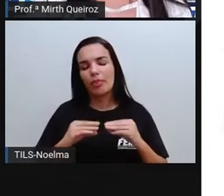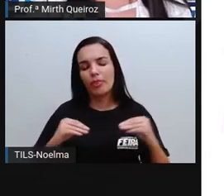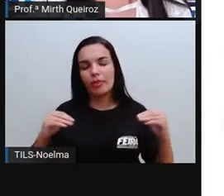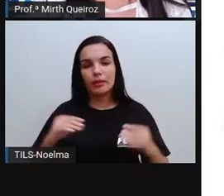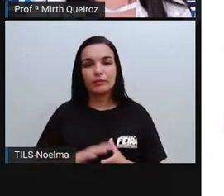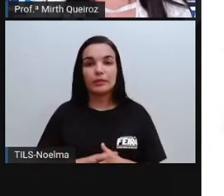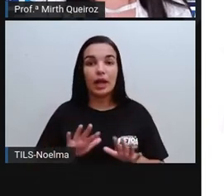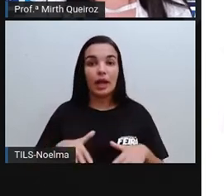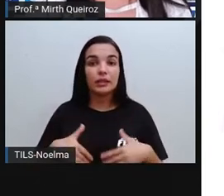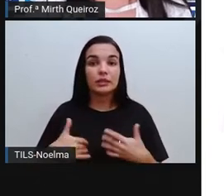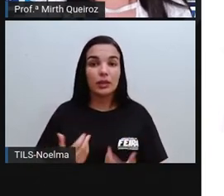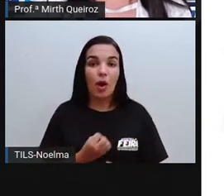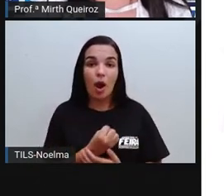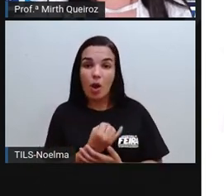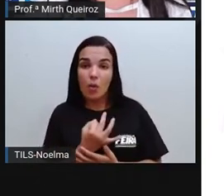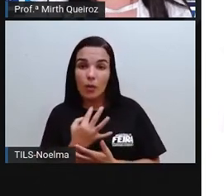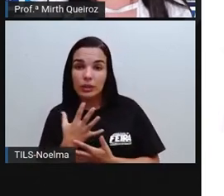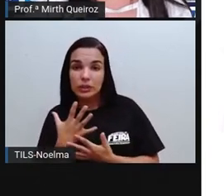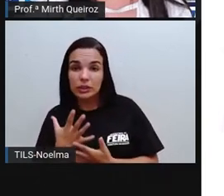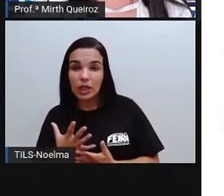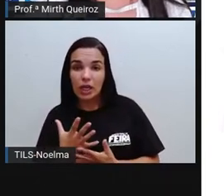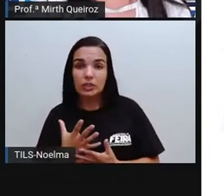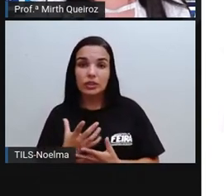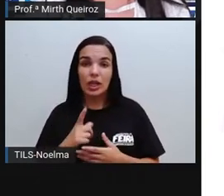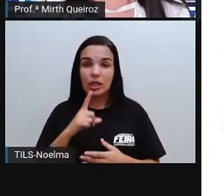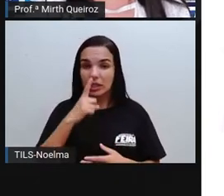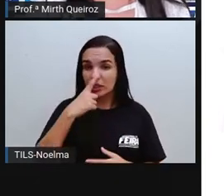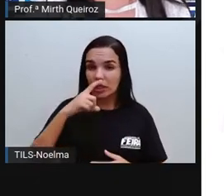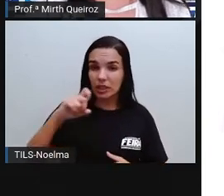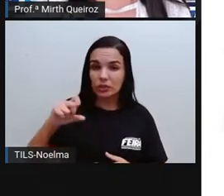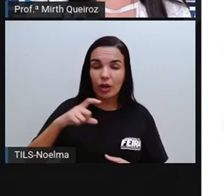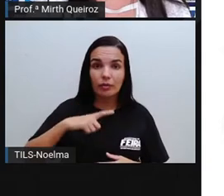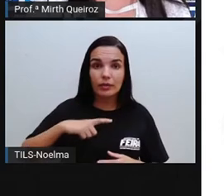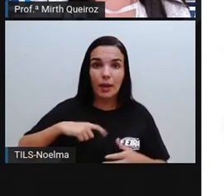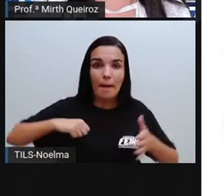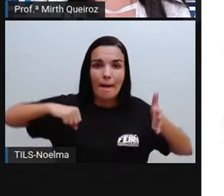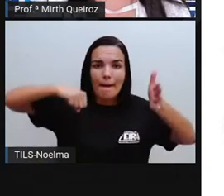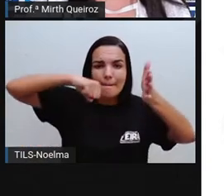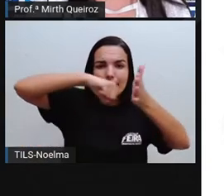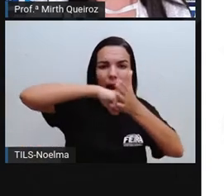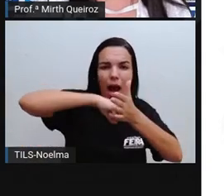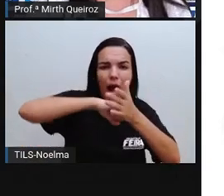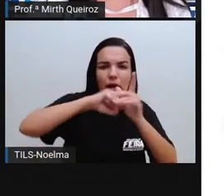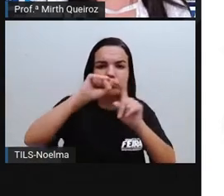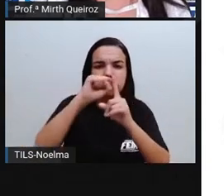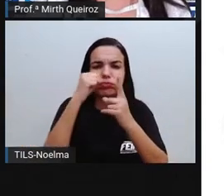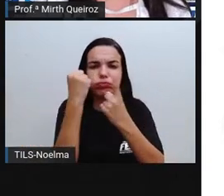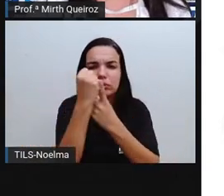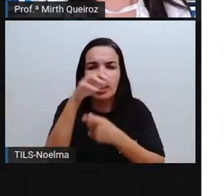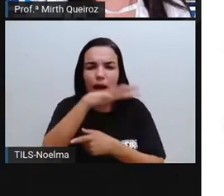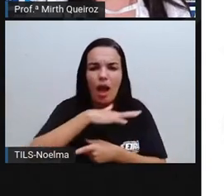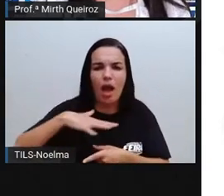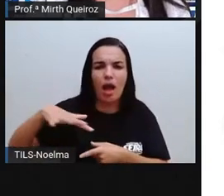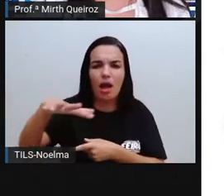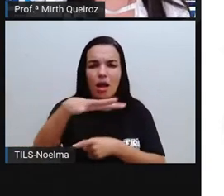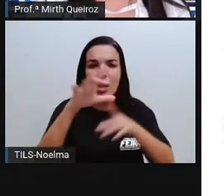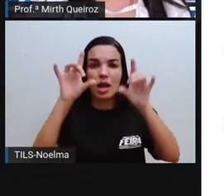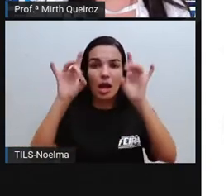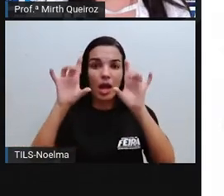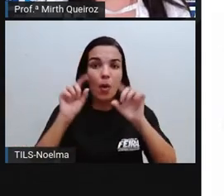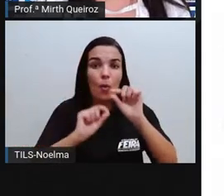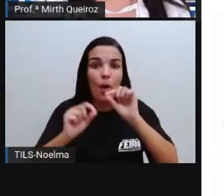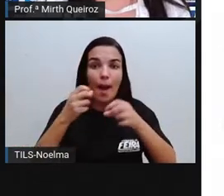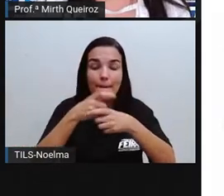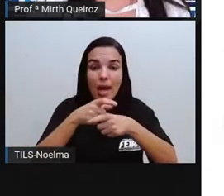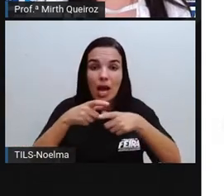Essa quantidade monumental de lixo provoca aí um grande impacto socioambiental, especialmente se nós considerarmos que a maioria das